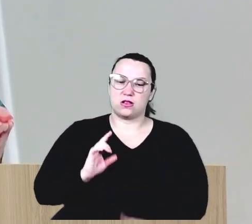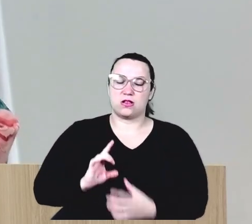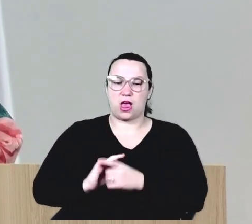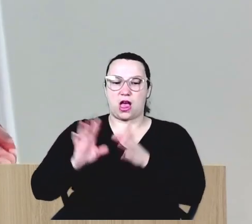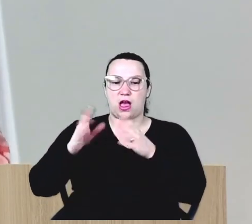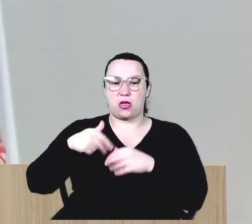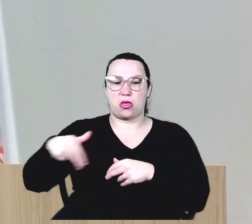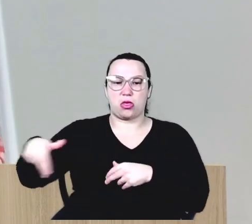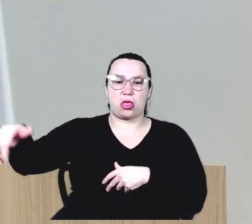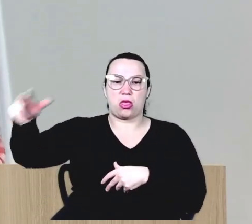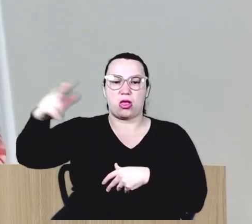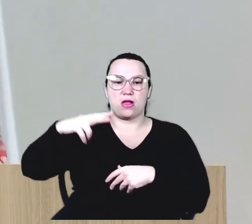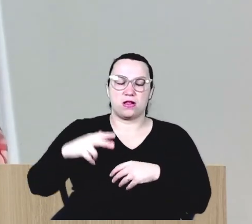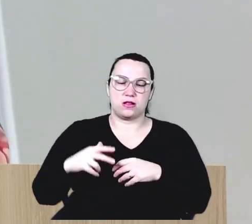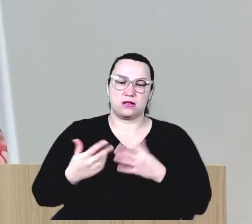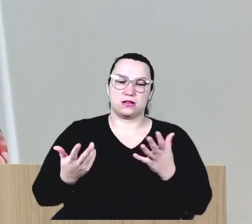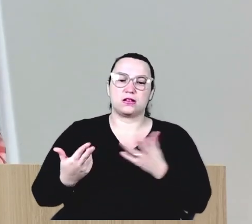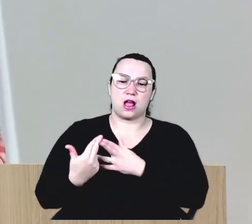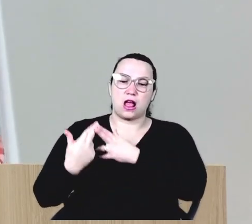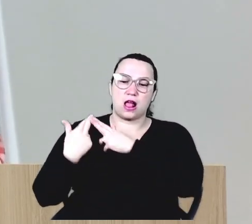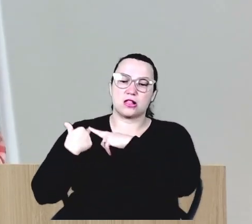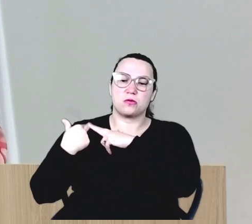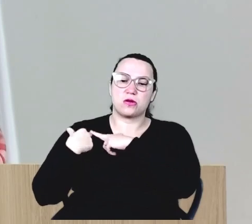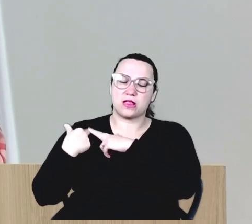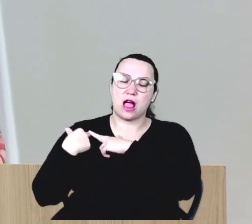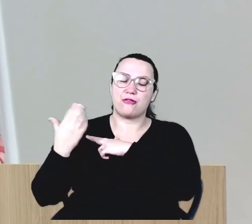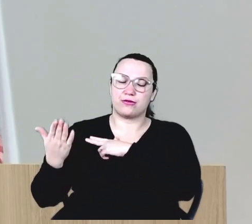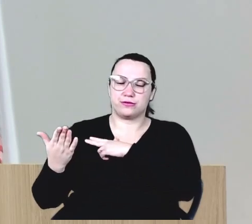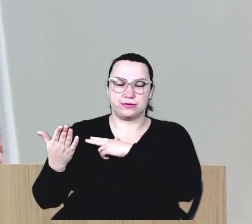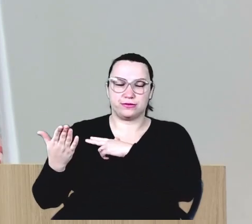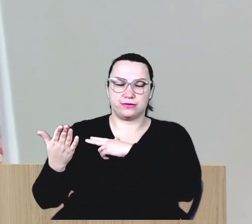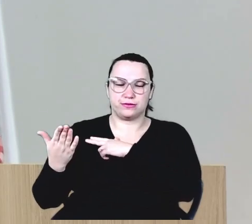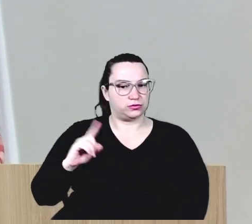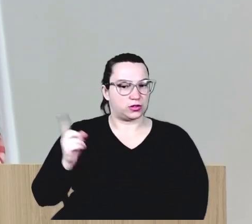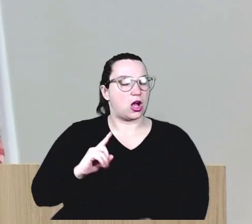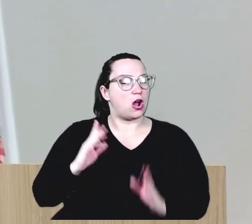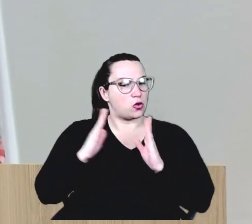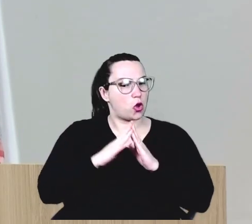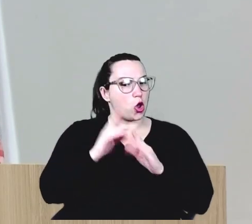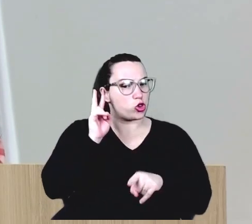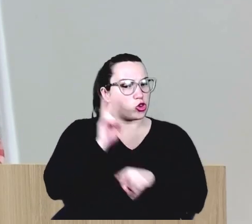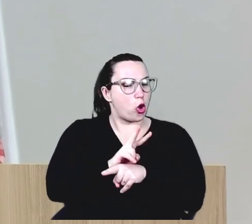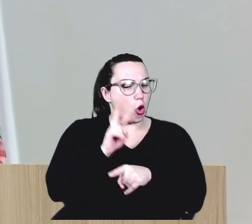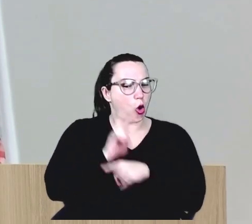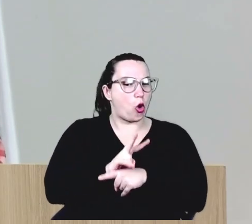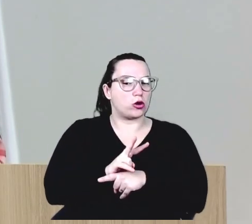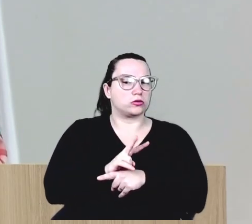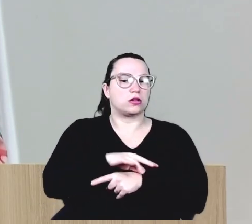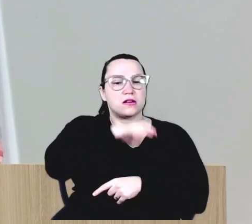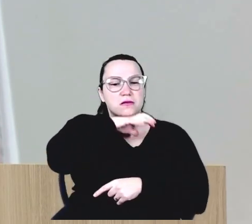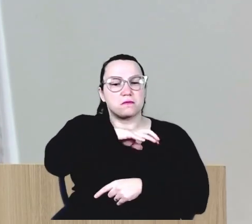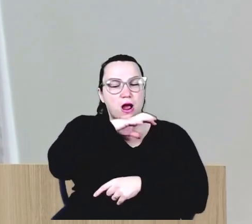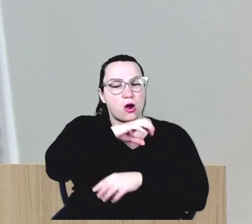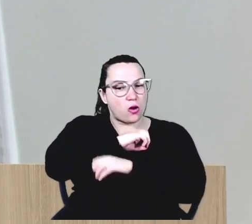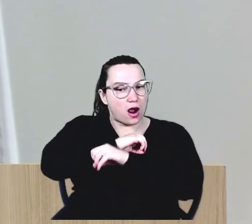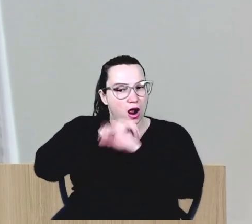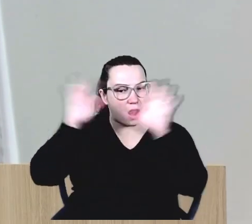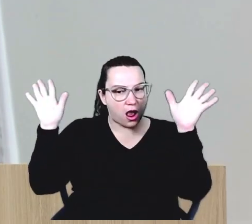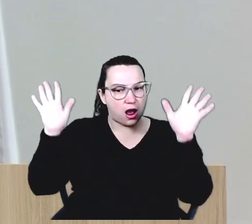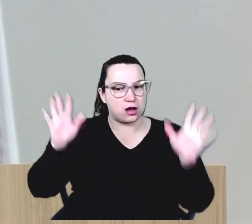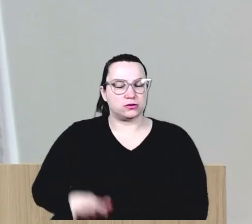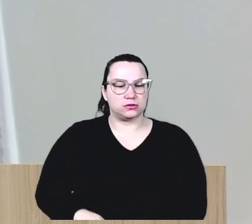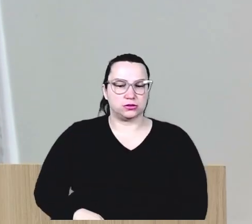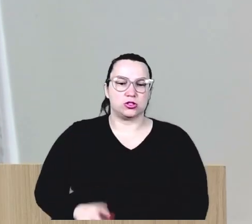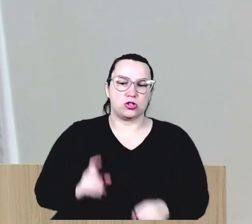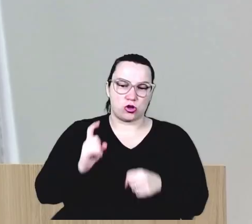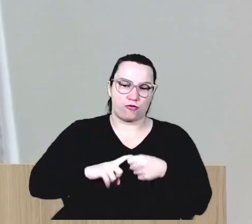moto e quem tem responsabilidade, quem atropelou. Não! Quem tem responsabilidade é o dono do animal. Tem que ficar claro isso. Eu volto nos